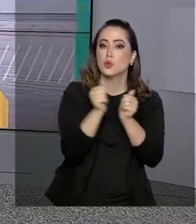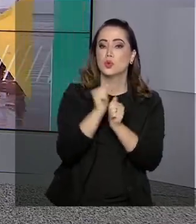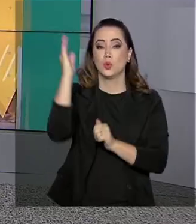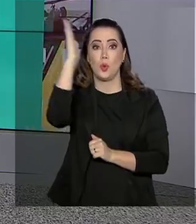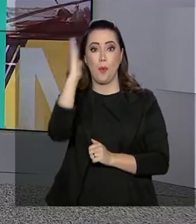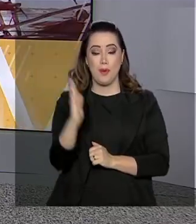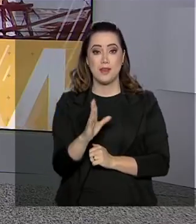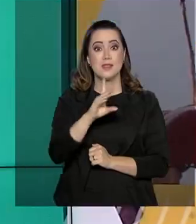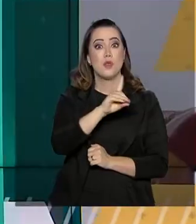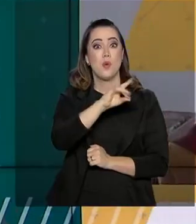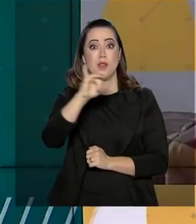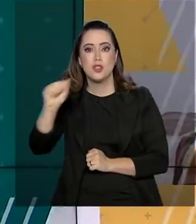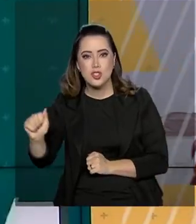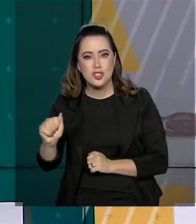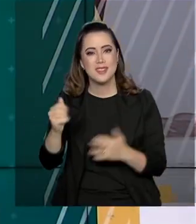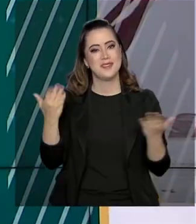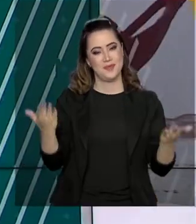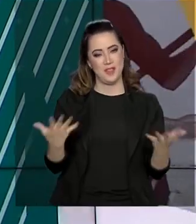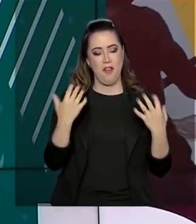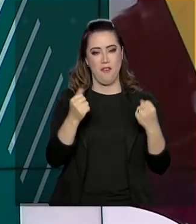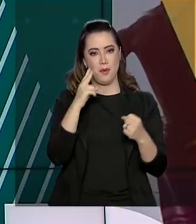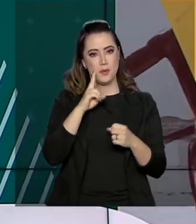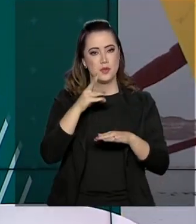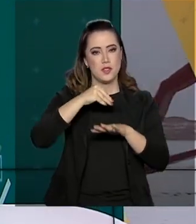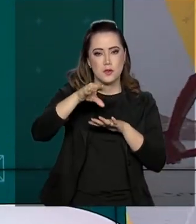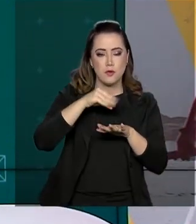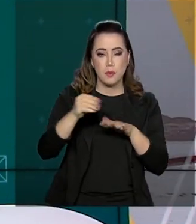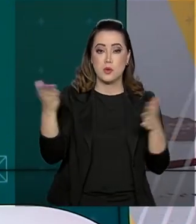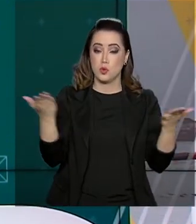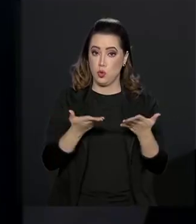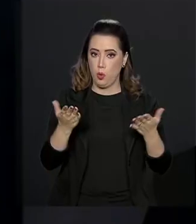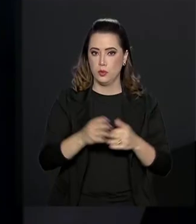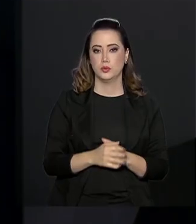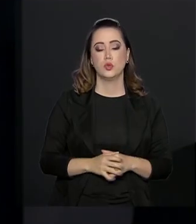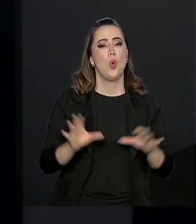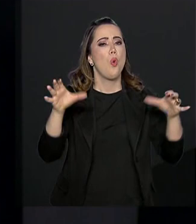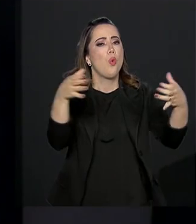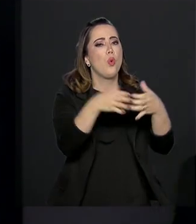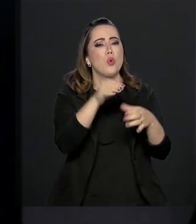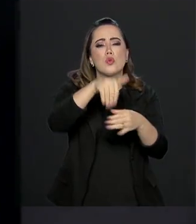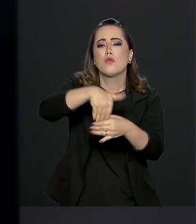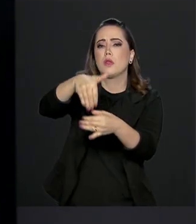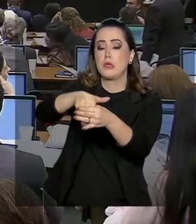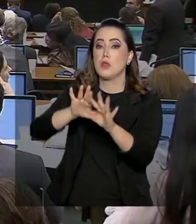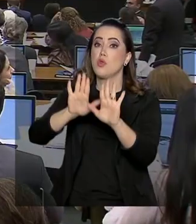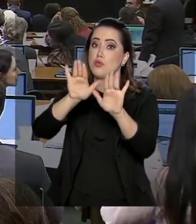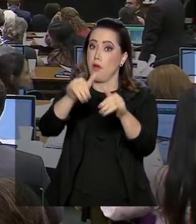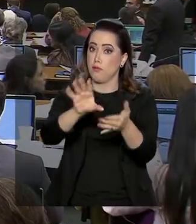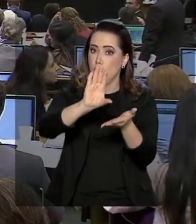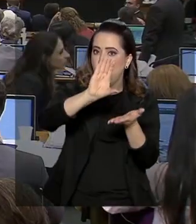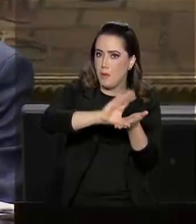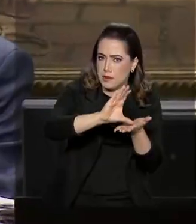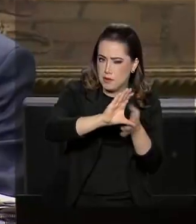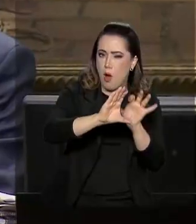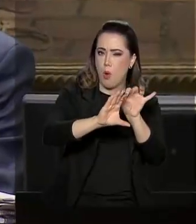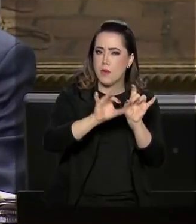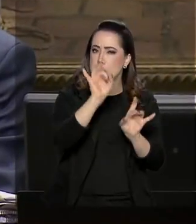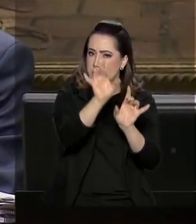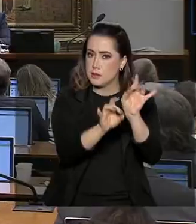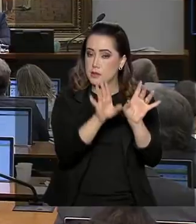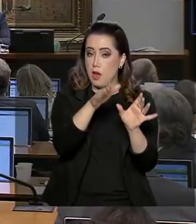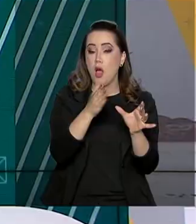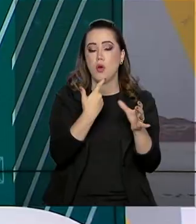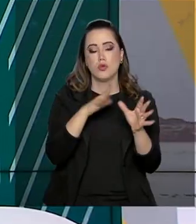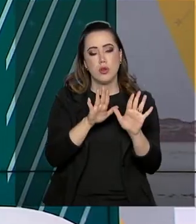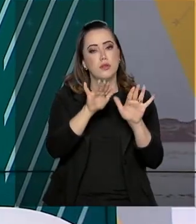e serviço para você. Confira os destaques desta edição. Comissão especial conclui votação da Previdência e proposta vai ao plenário